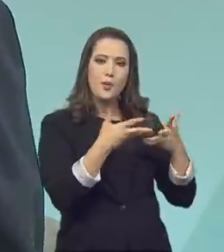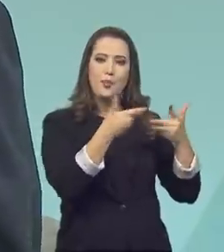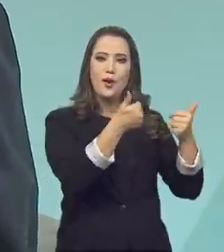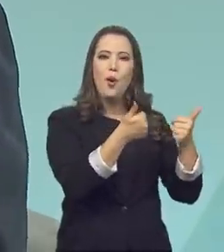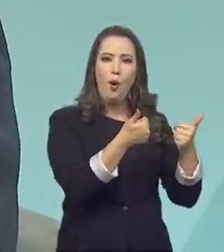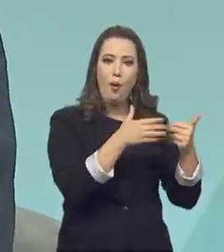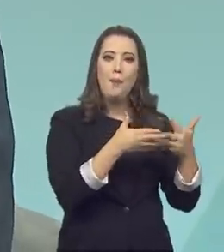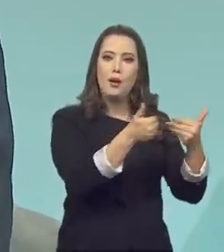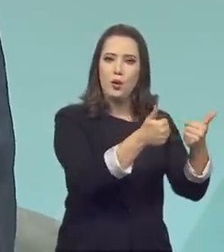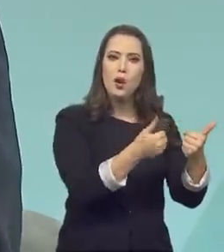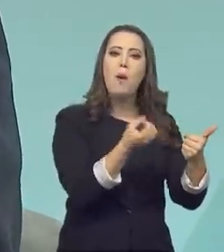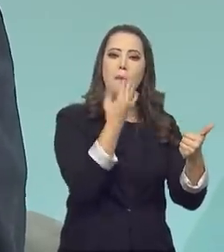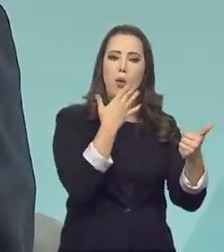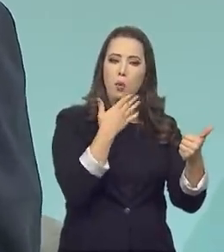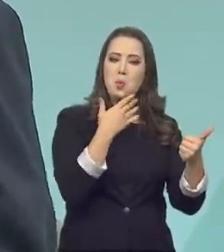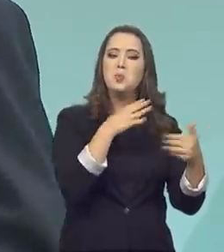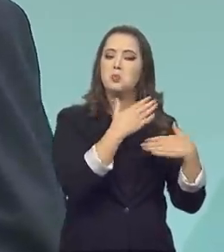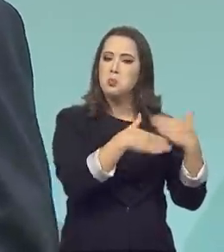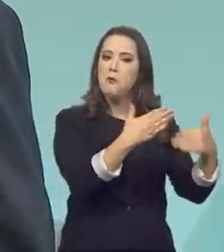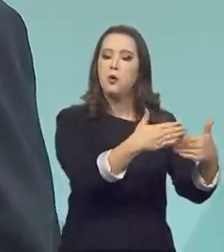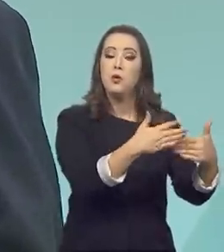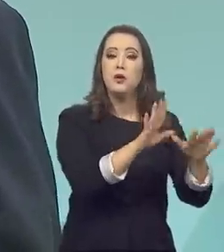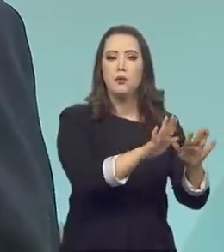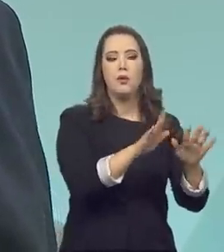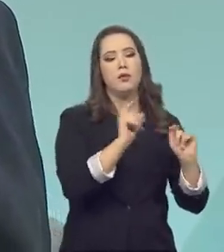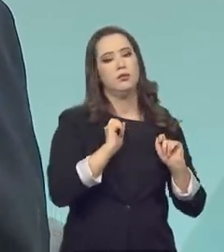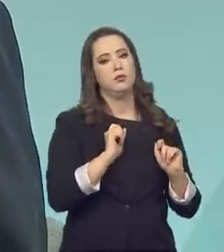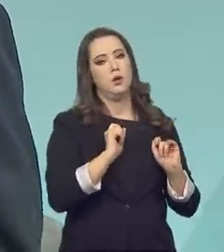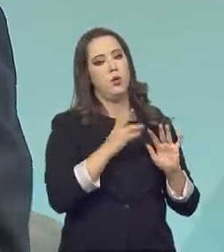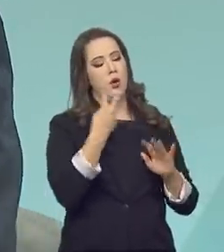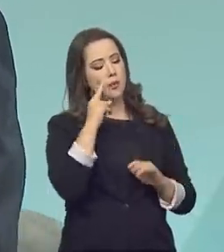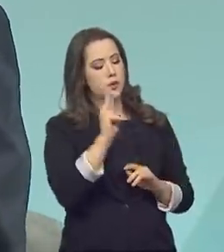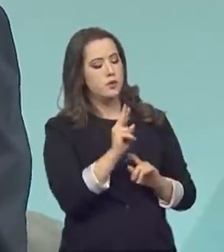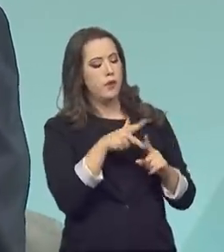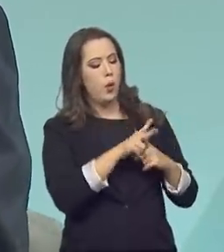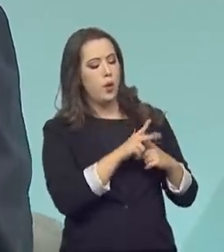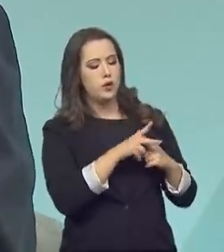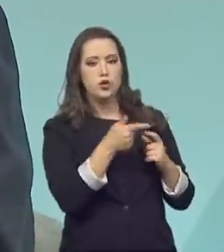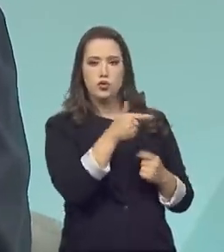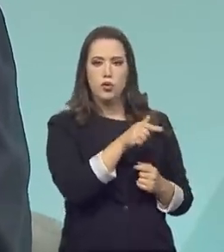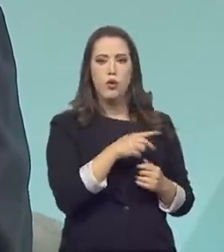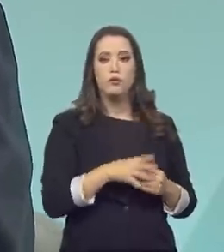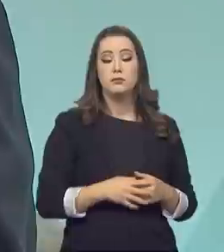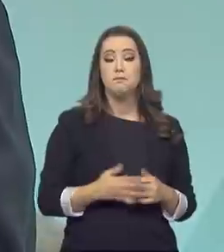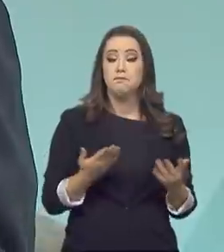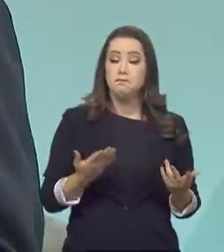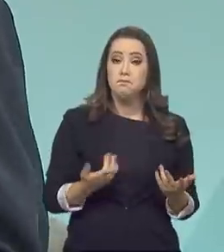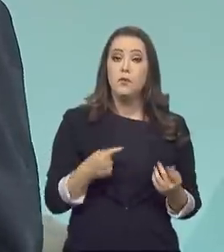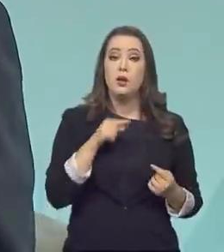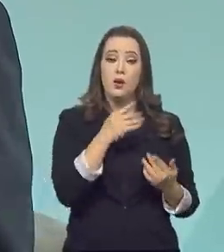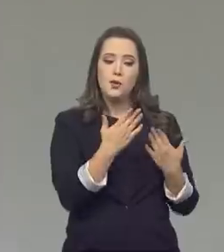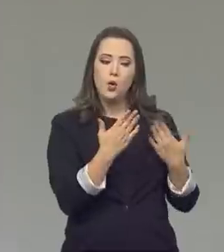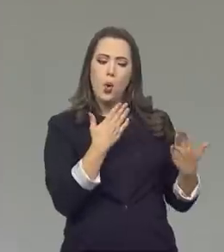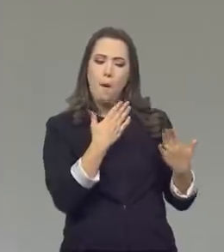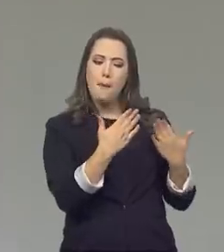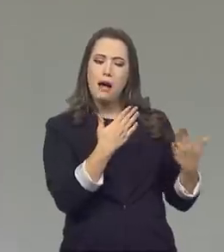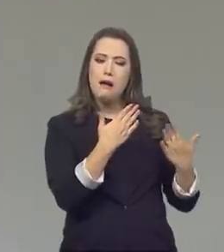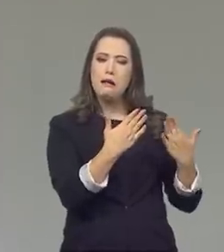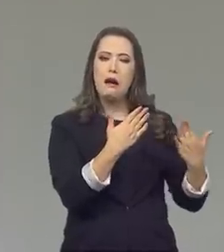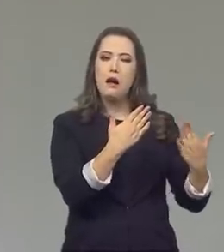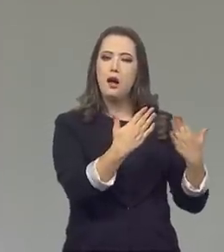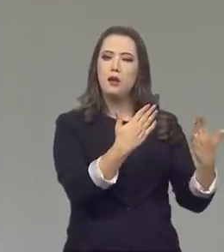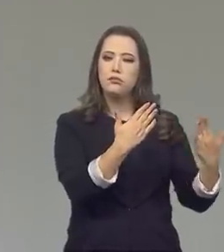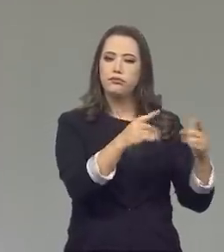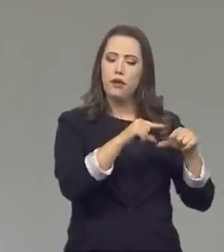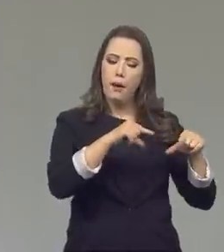no caminho certo. Se não melhorou, opa, então o caminho que eu estou tomando é errado, eu preciso reavaliar isso. Então, a medição é fundamental para